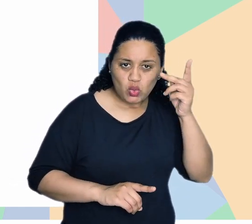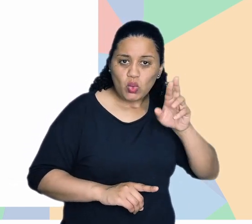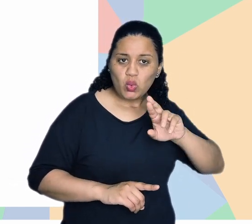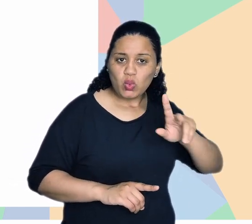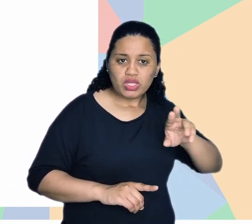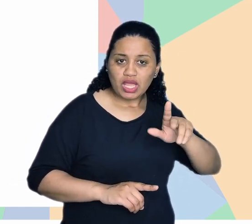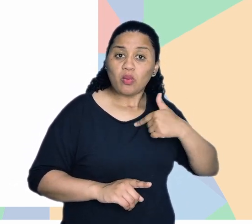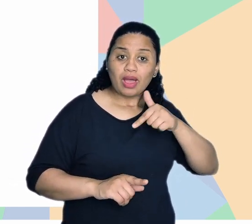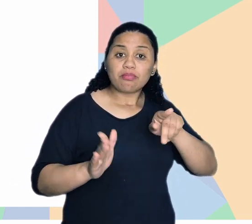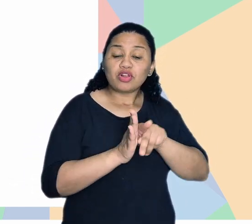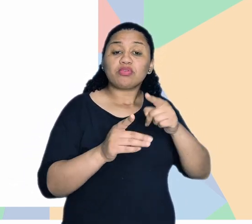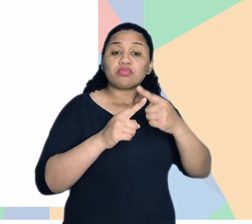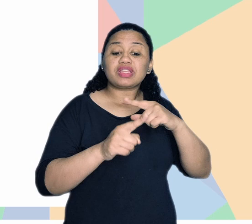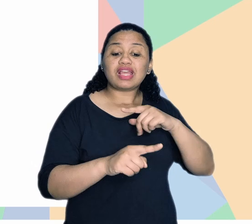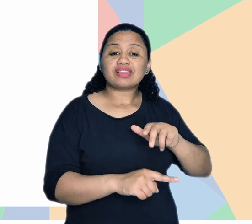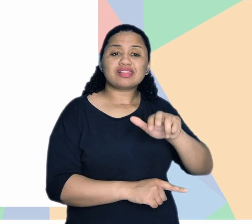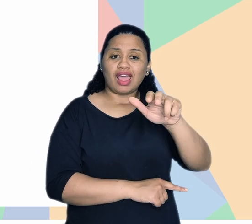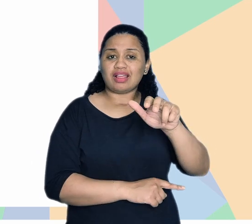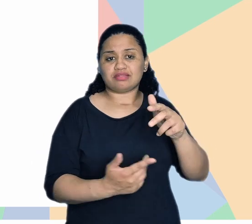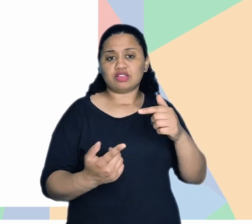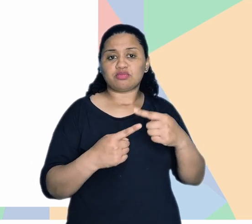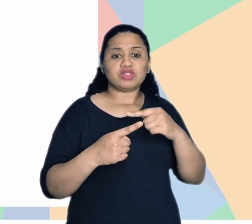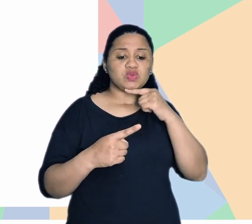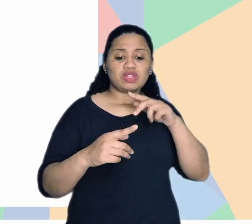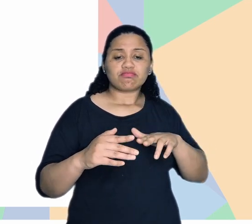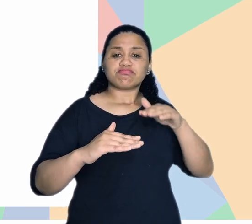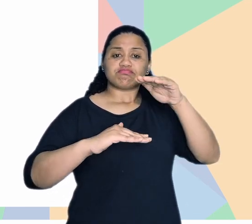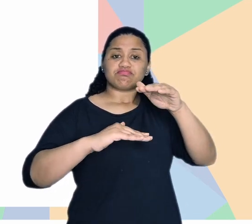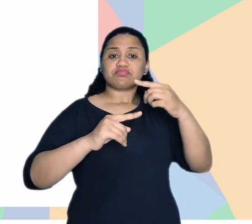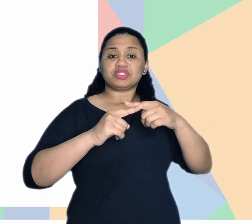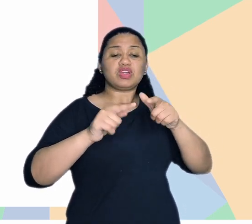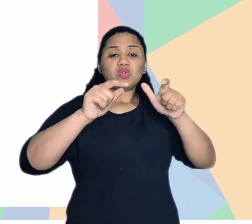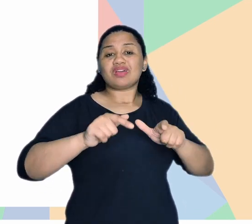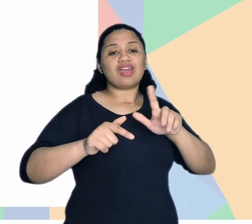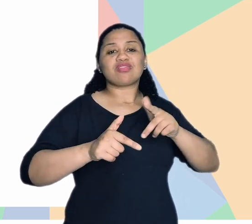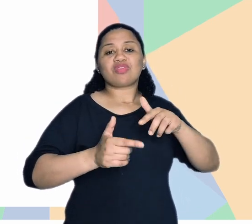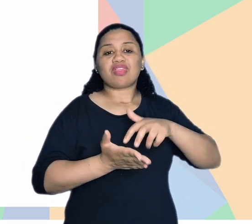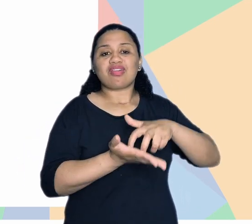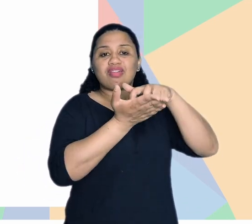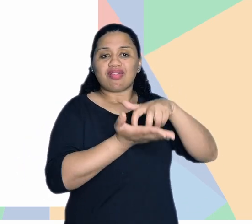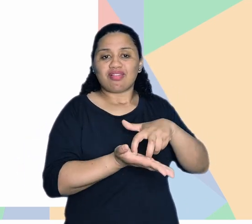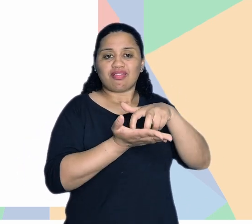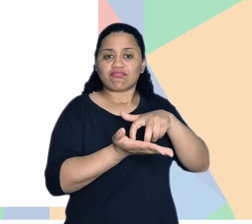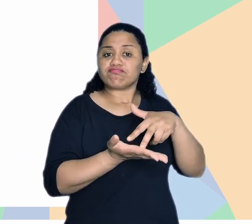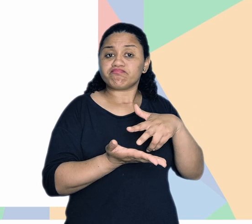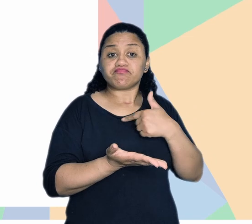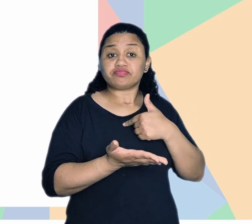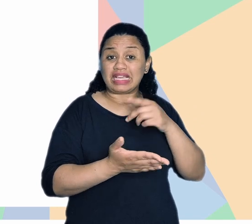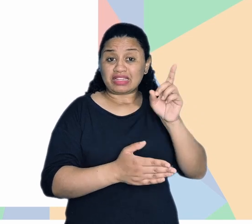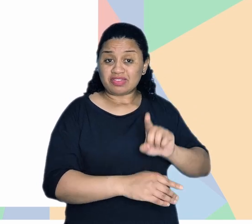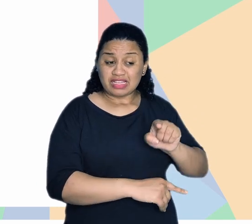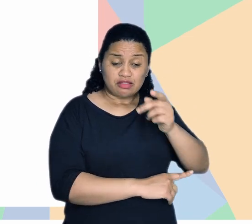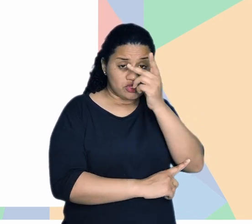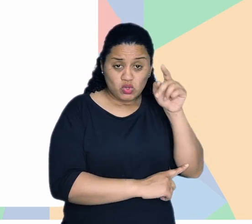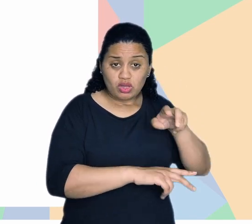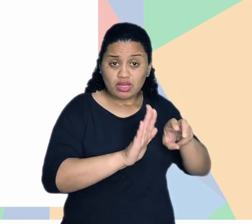está na escada. Quando o cadeirante não consegue ir para um segundo patamar porque aquele lugar não tem elevador, a deficiência não está nele,